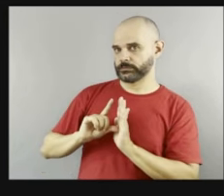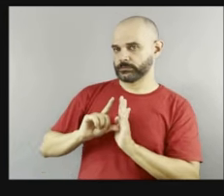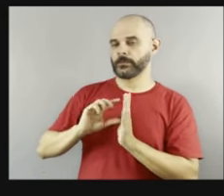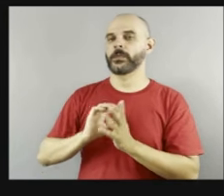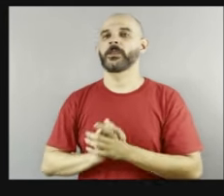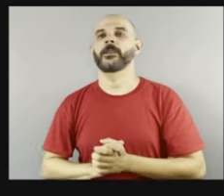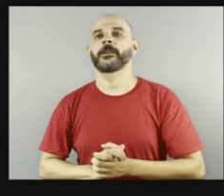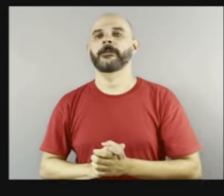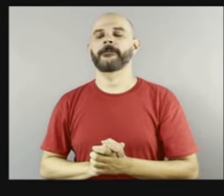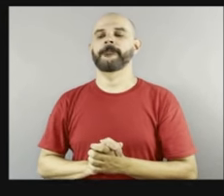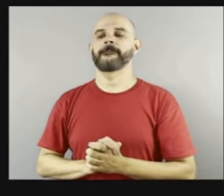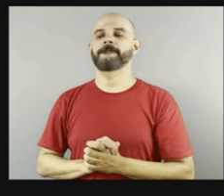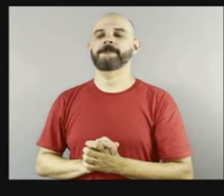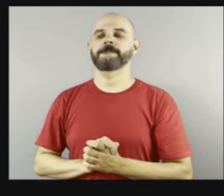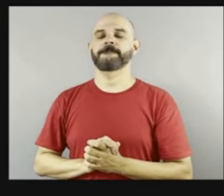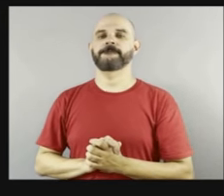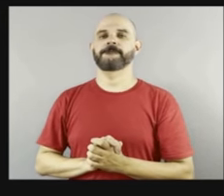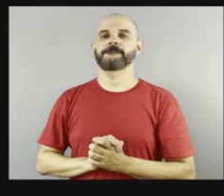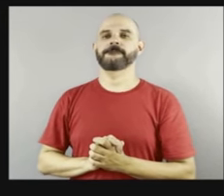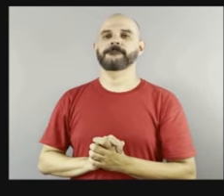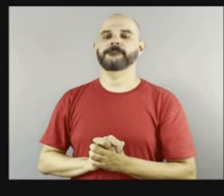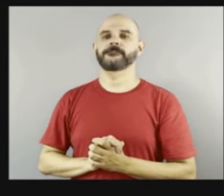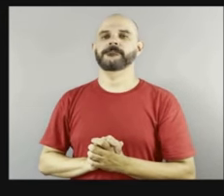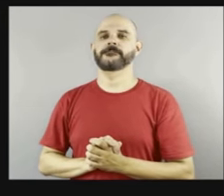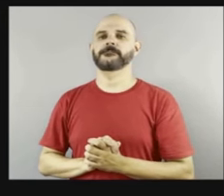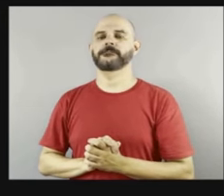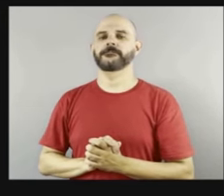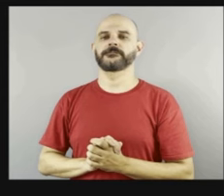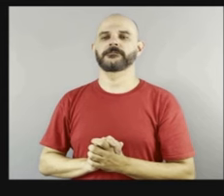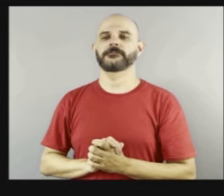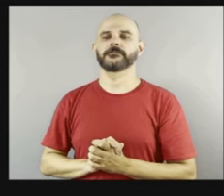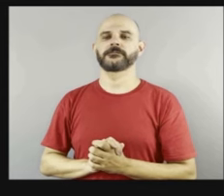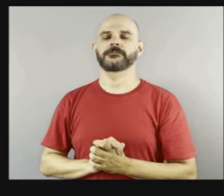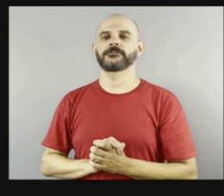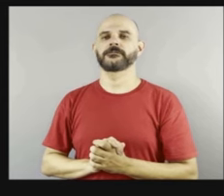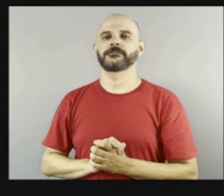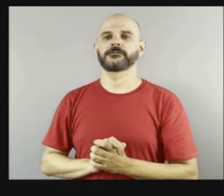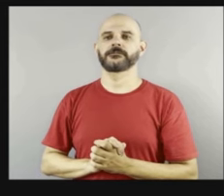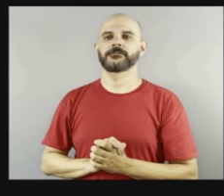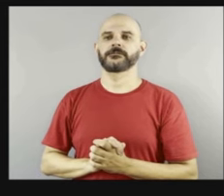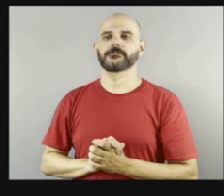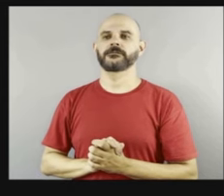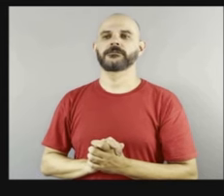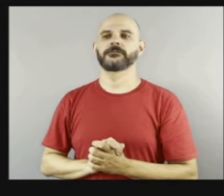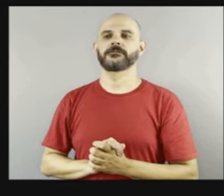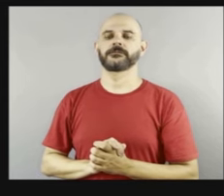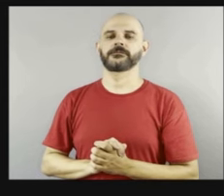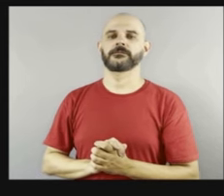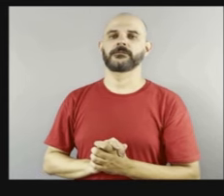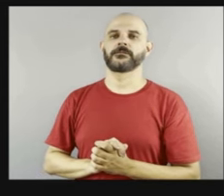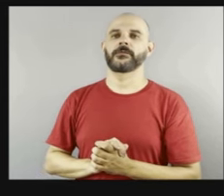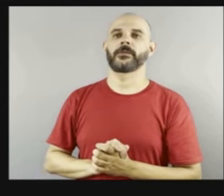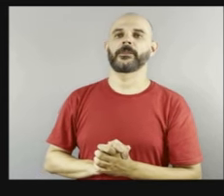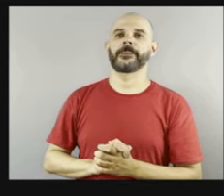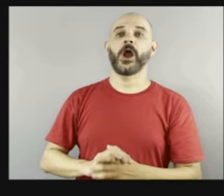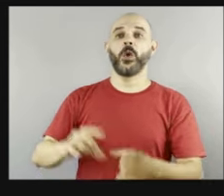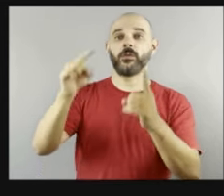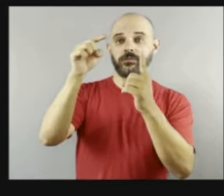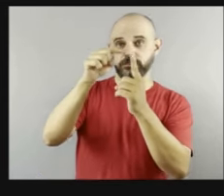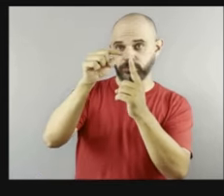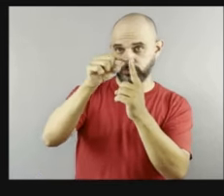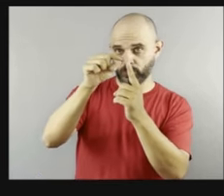Uma das, dos fatores que impactam muito as famílias e desencorajam as famílias